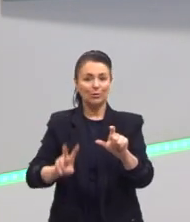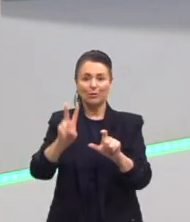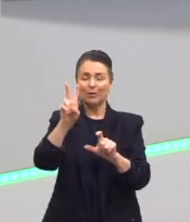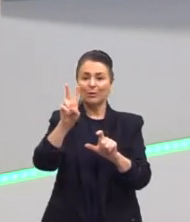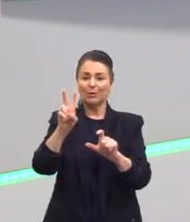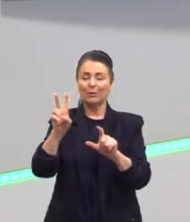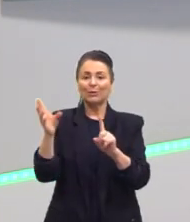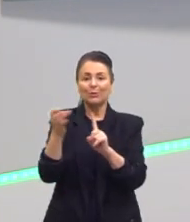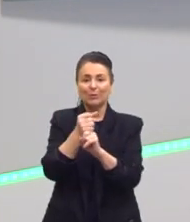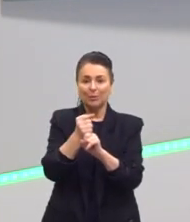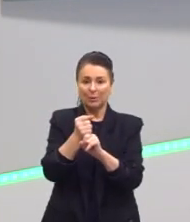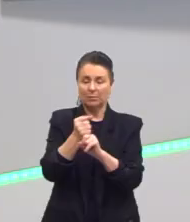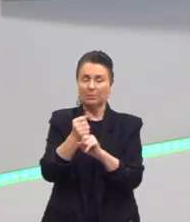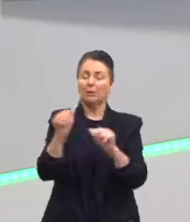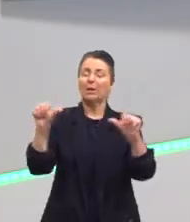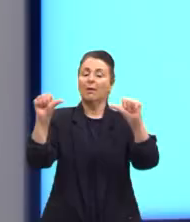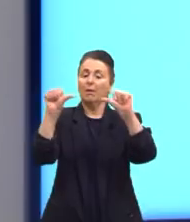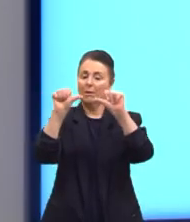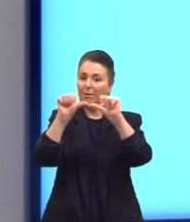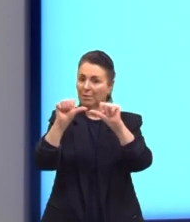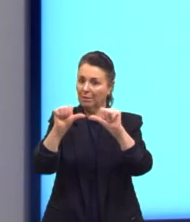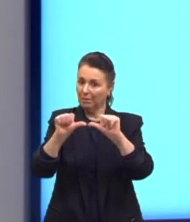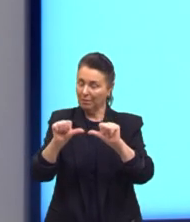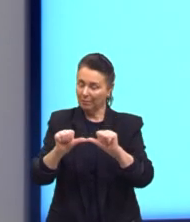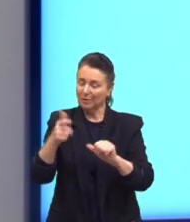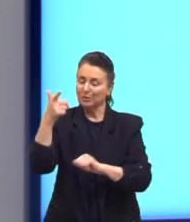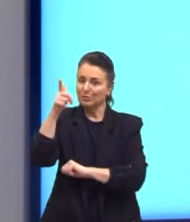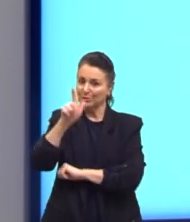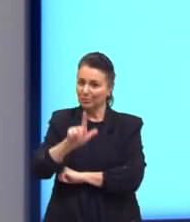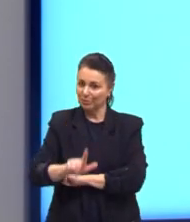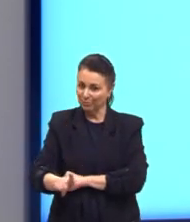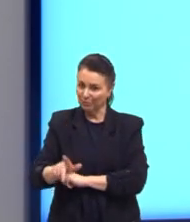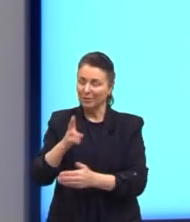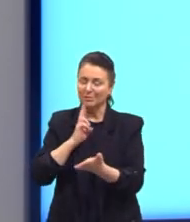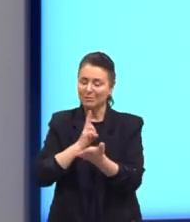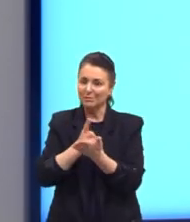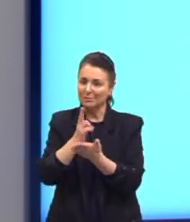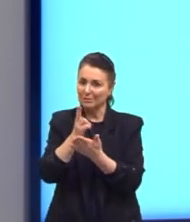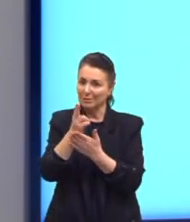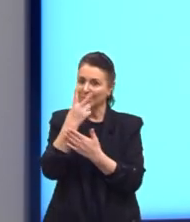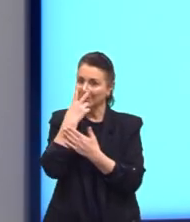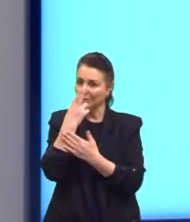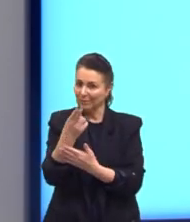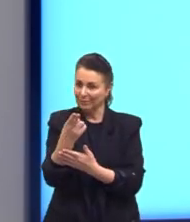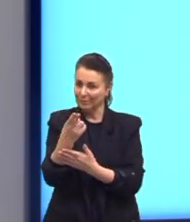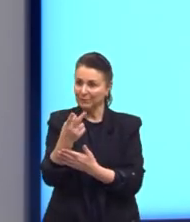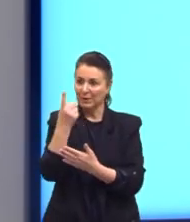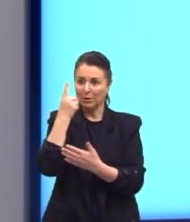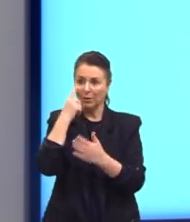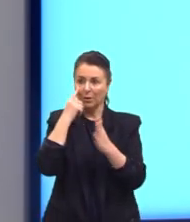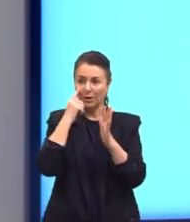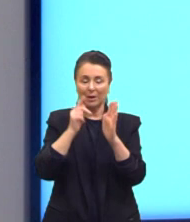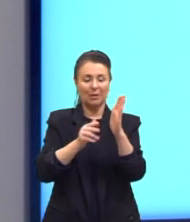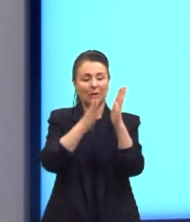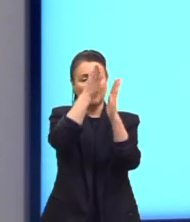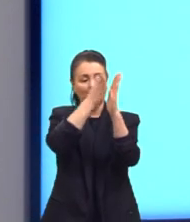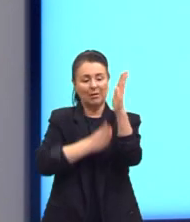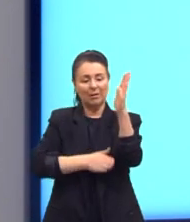imagem, ela sempre vai se repetir. Então, ela vai se manter constante. Aqui no nosso gráfico, a gente vê uma reta, né?